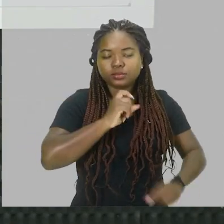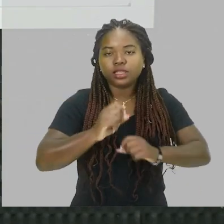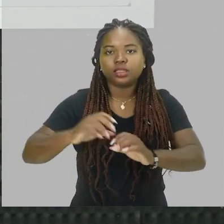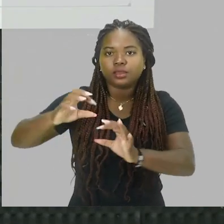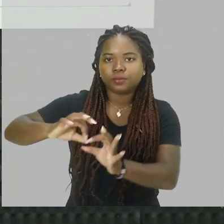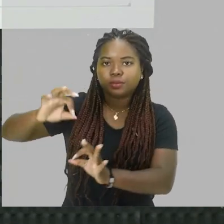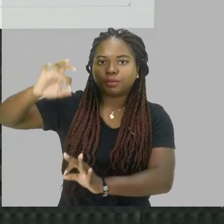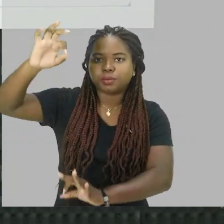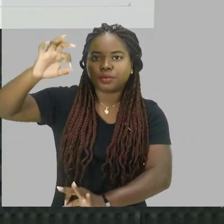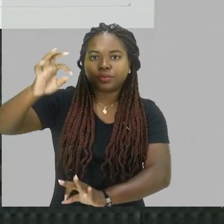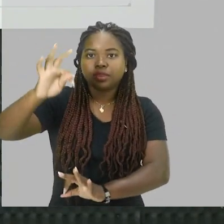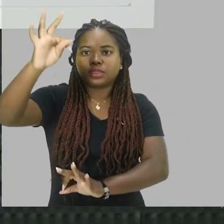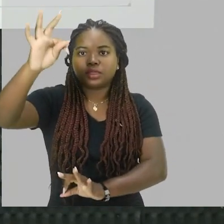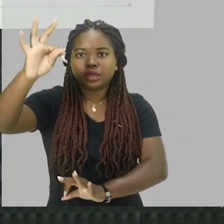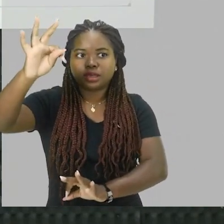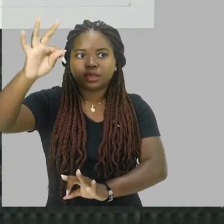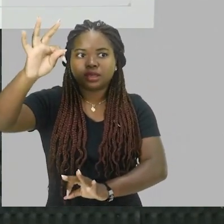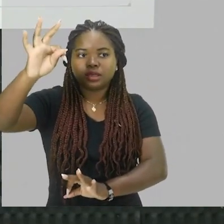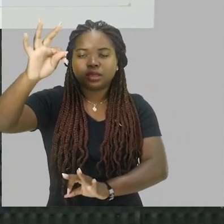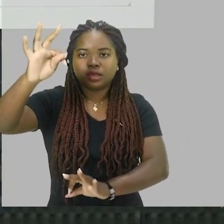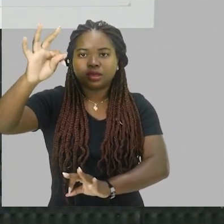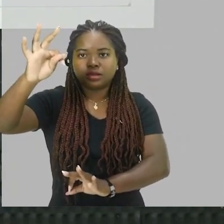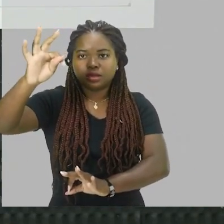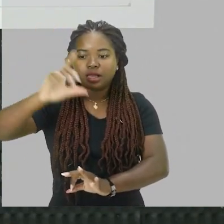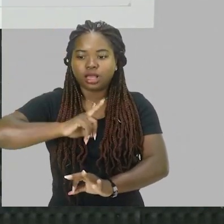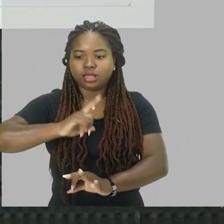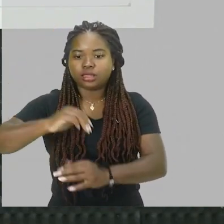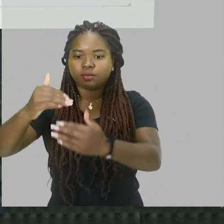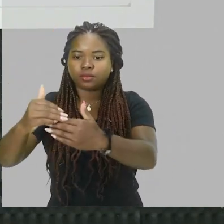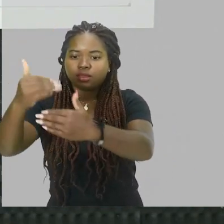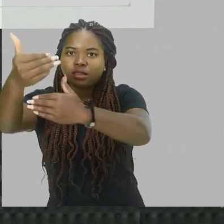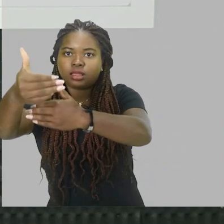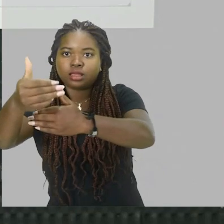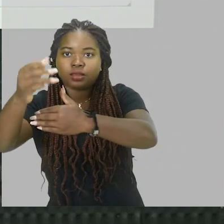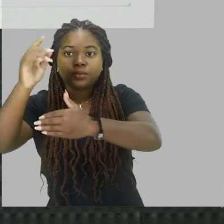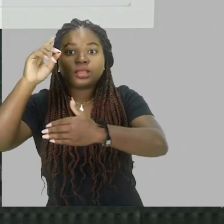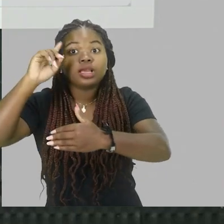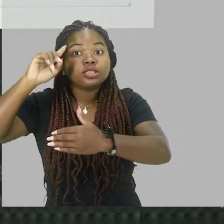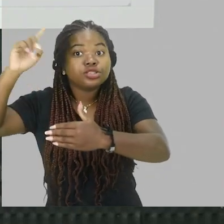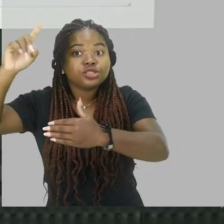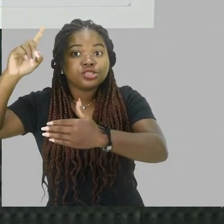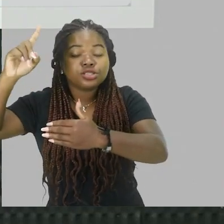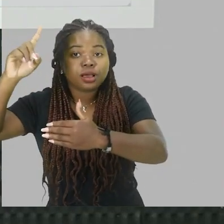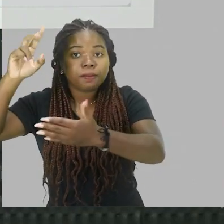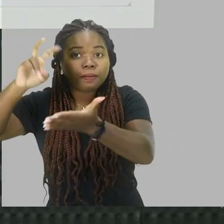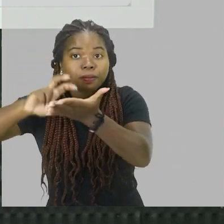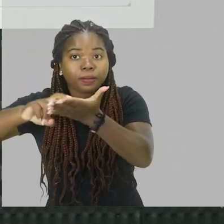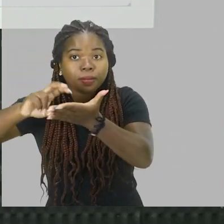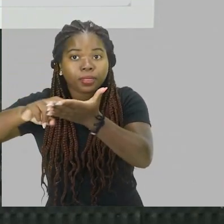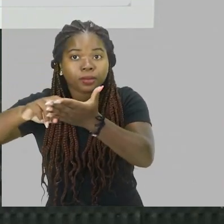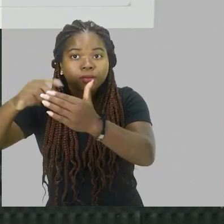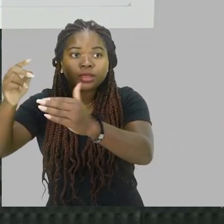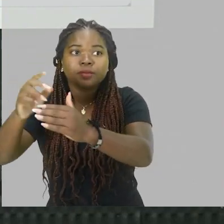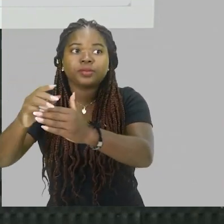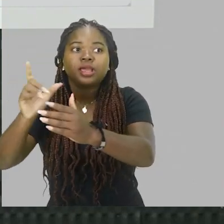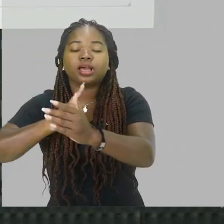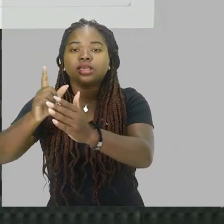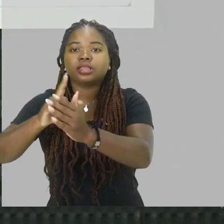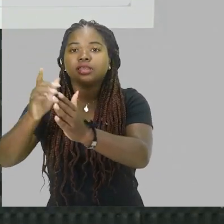um lado é dia, ok? Que é onde os raios solares estão chegando, e do outro lado é noite, não é